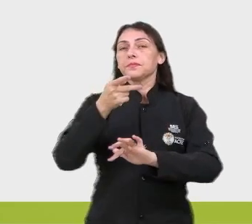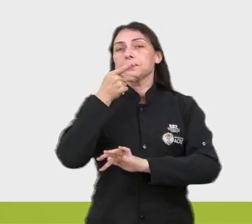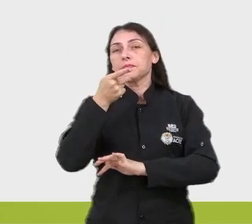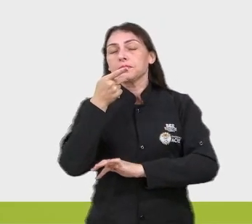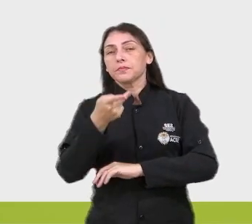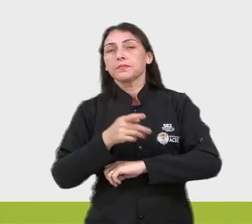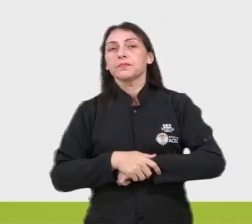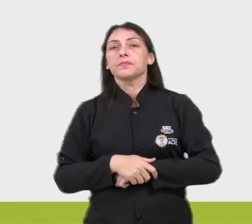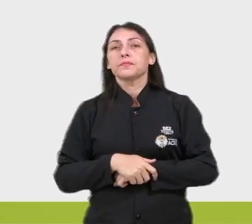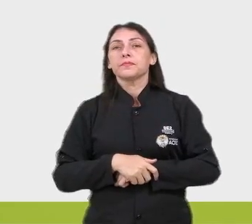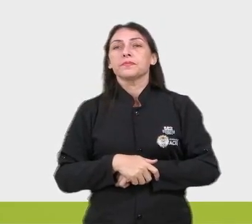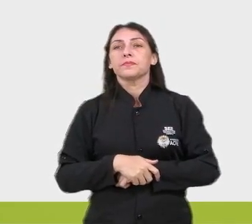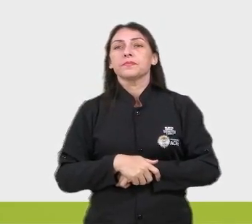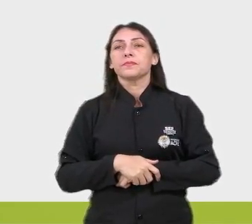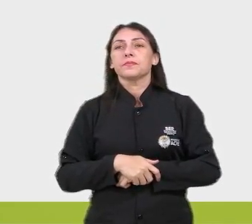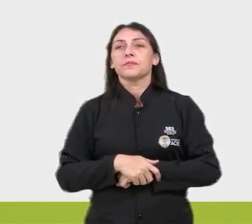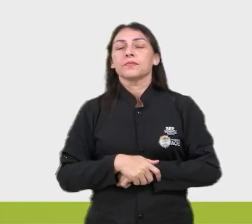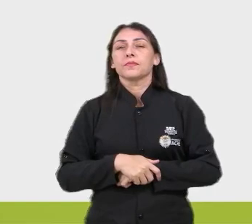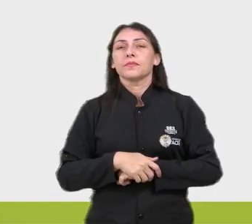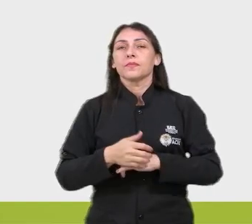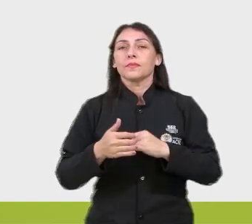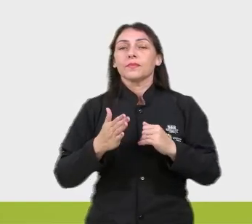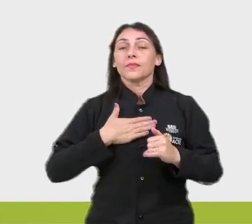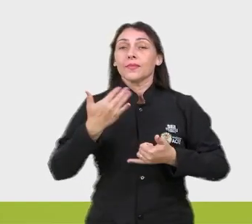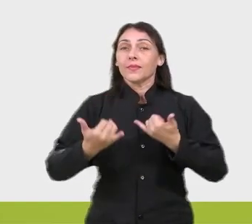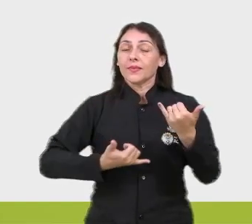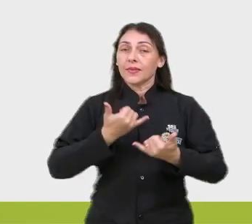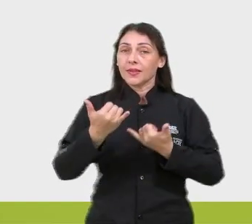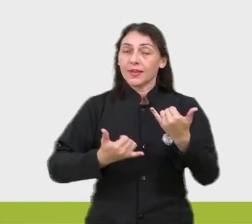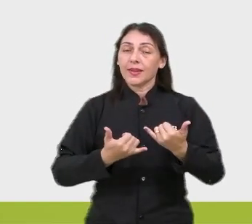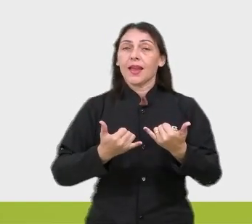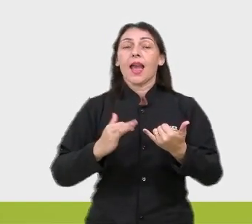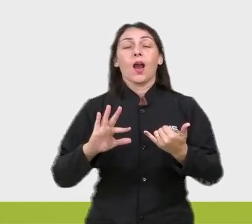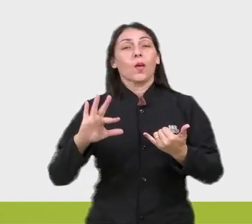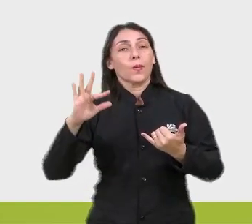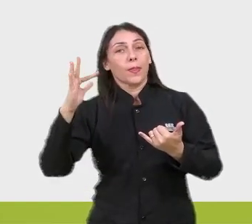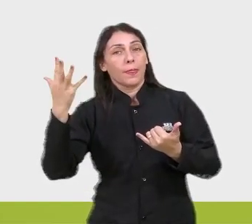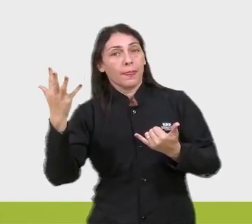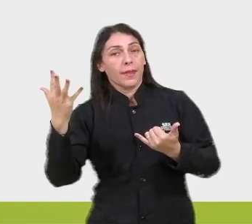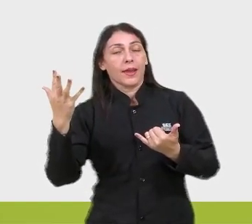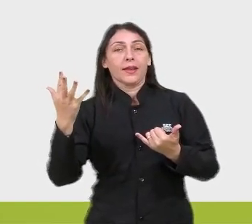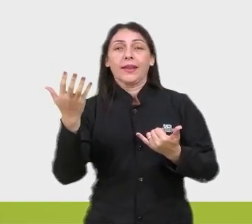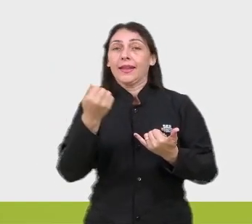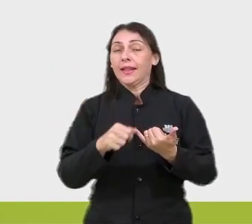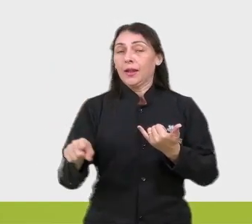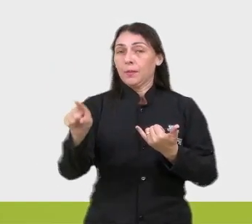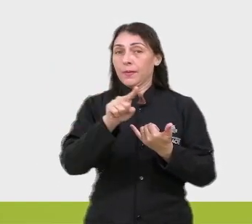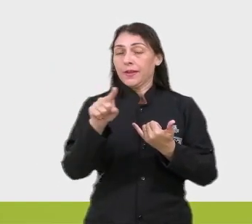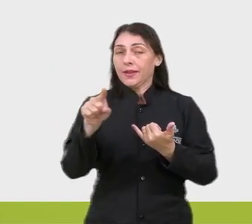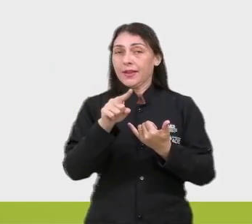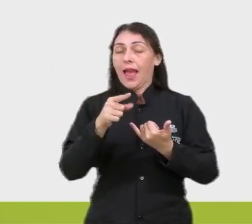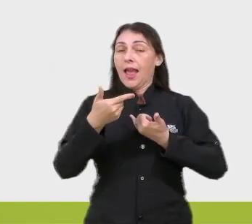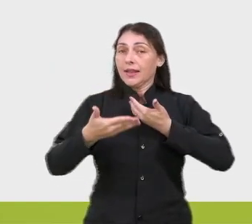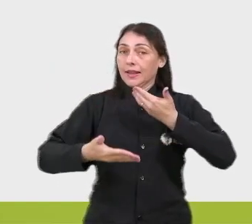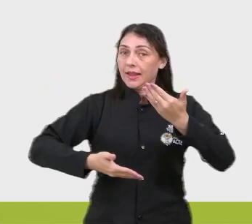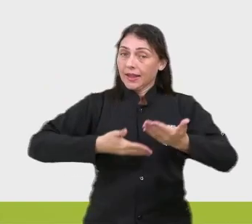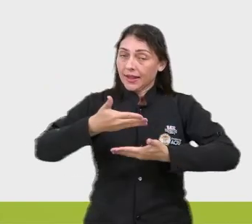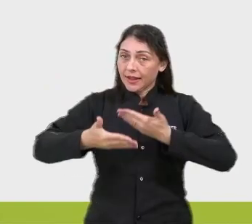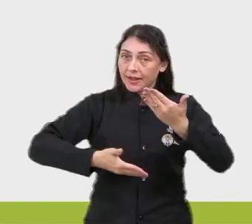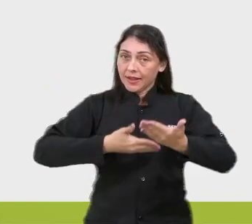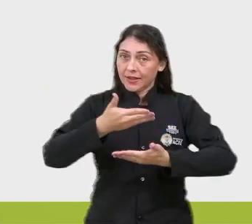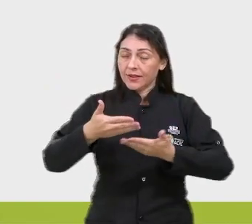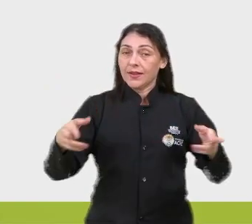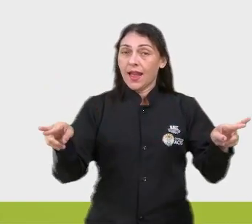assim, Ir de entretenimento tornam-se atividades impreteríveis às relações